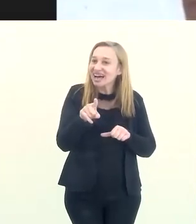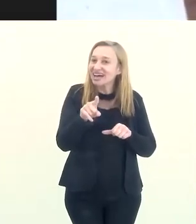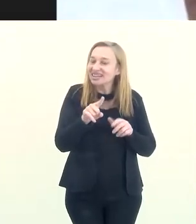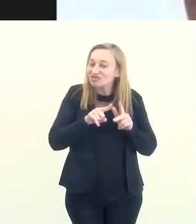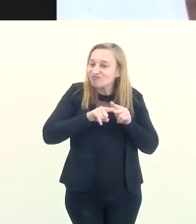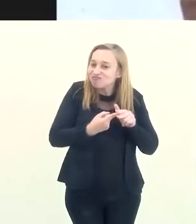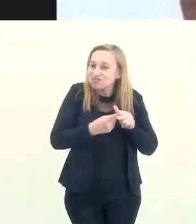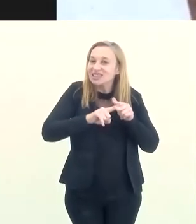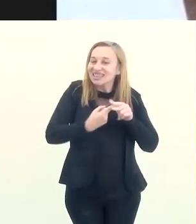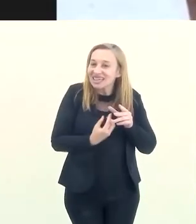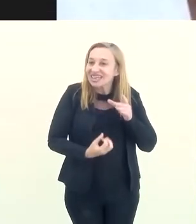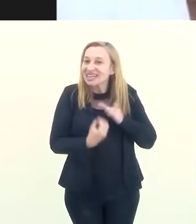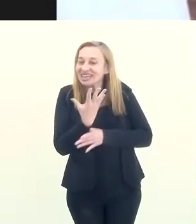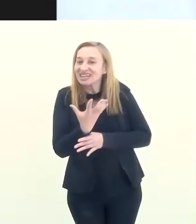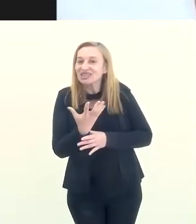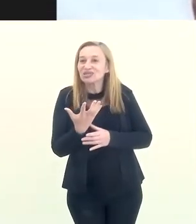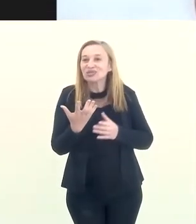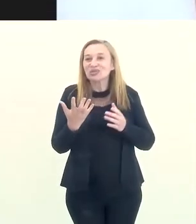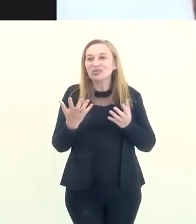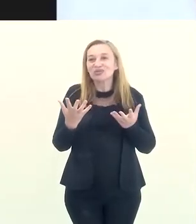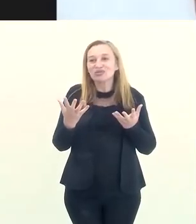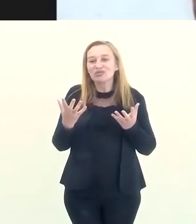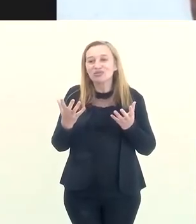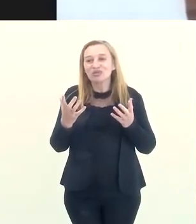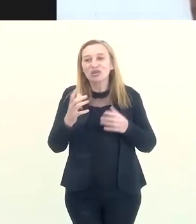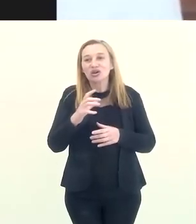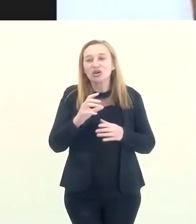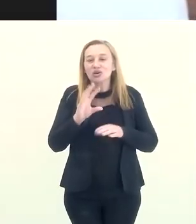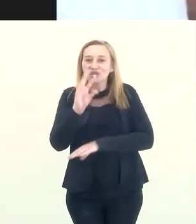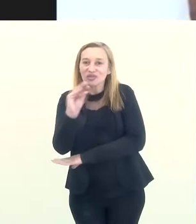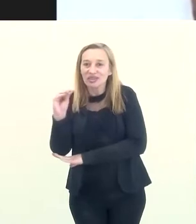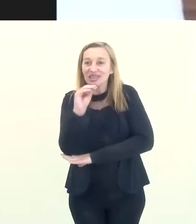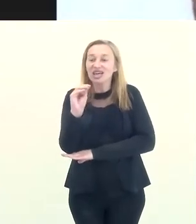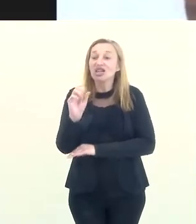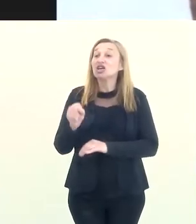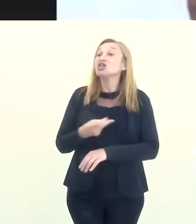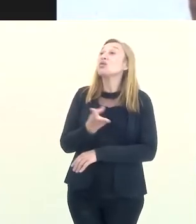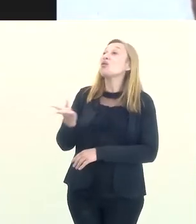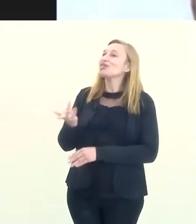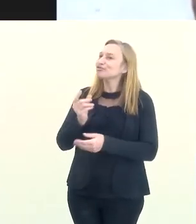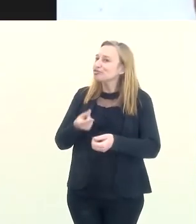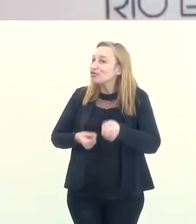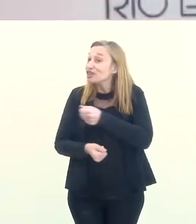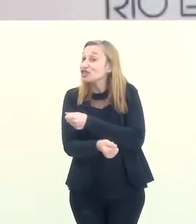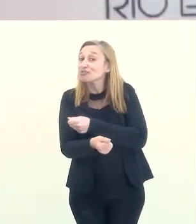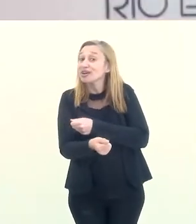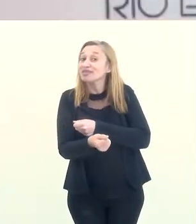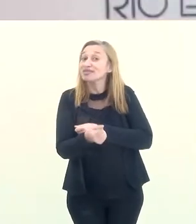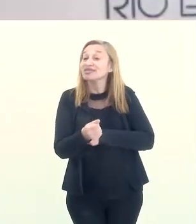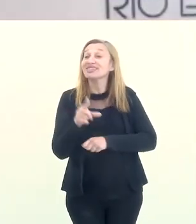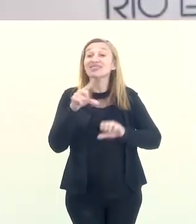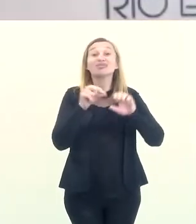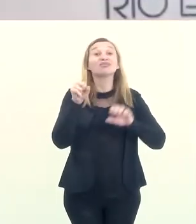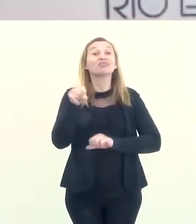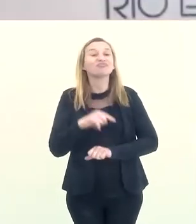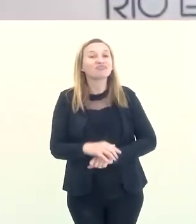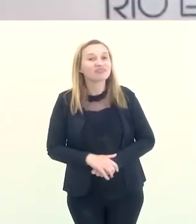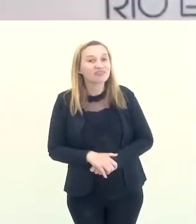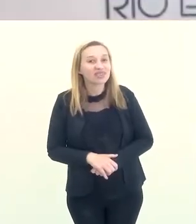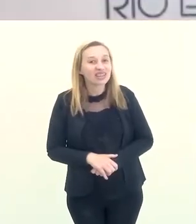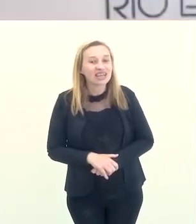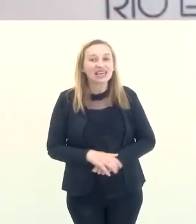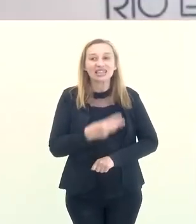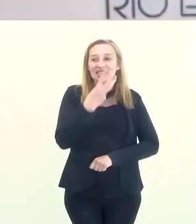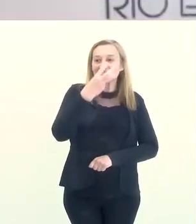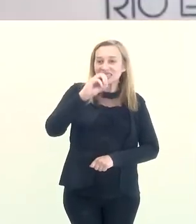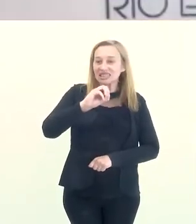que a gente está restaurando e criando esse clima jurássico. E de quanto está sendo investimento nesse empreendimento?